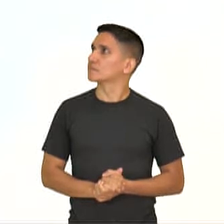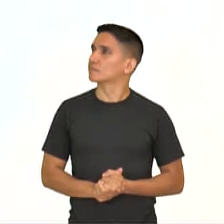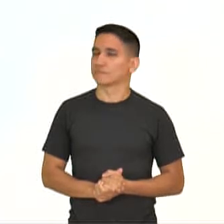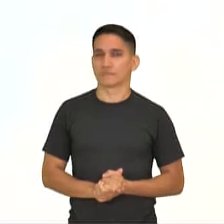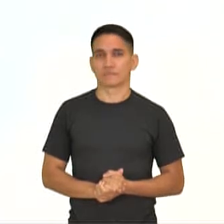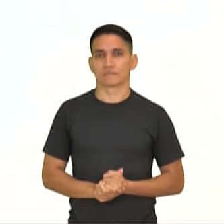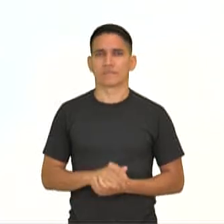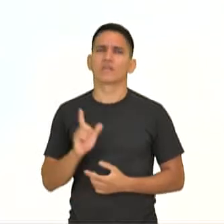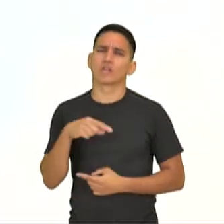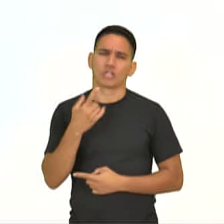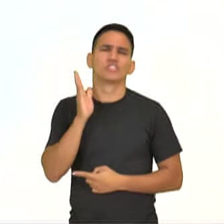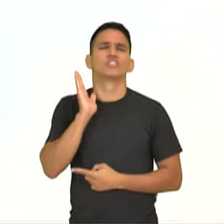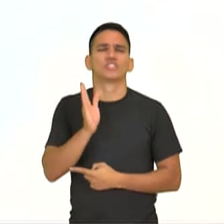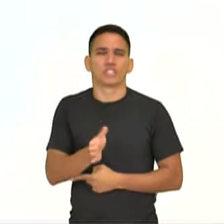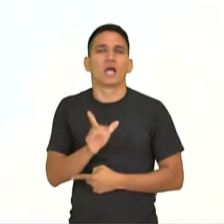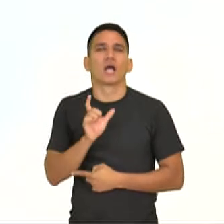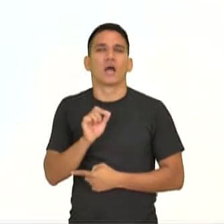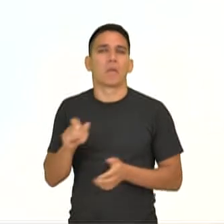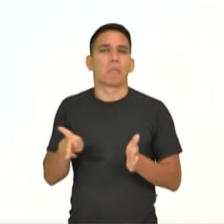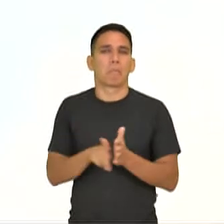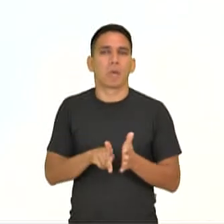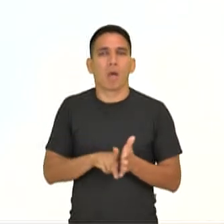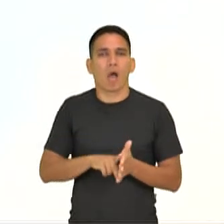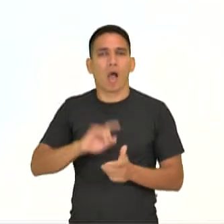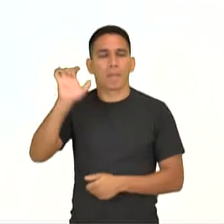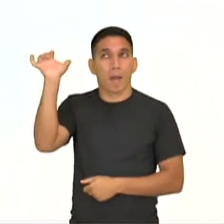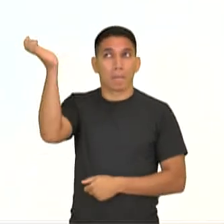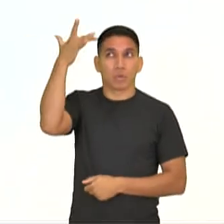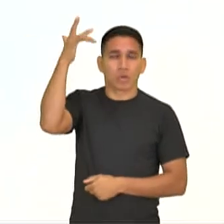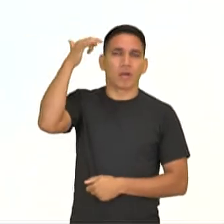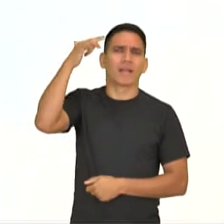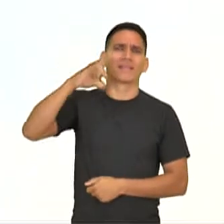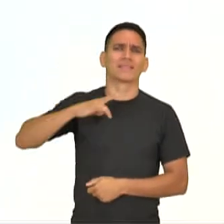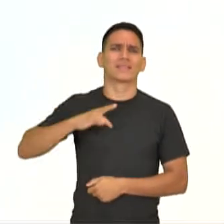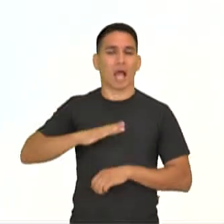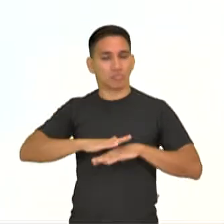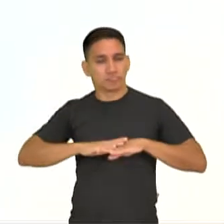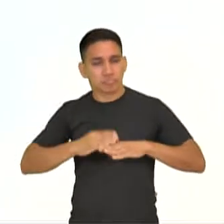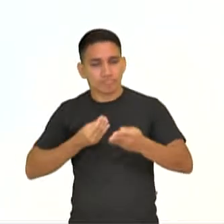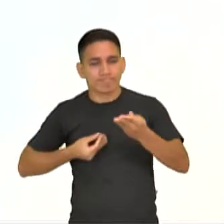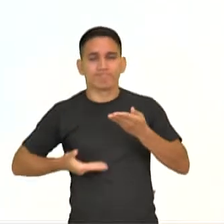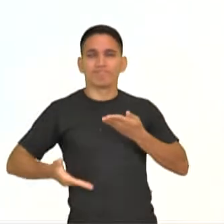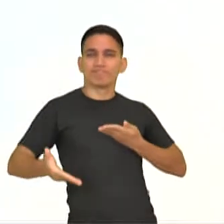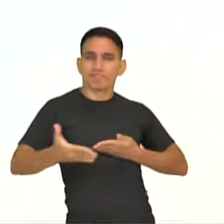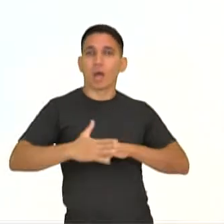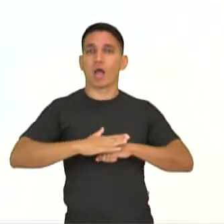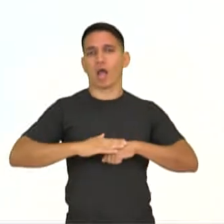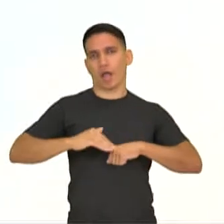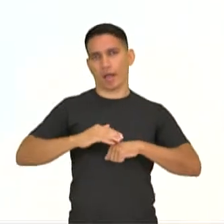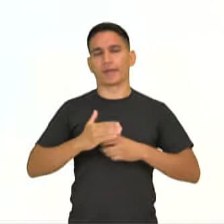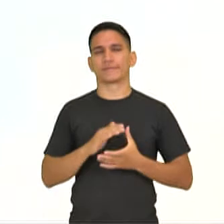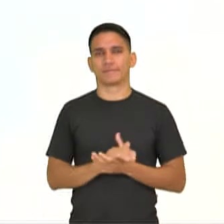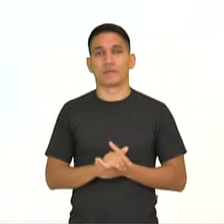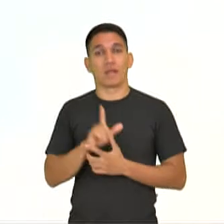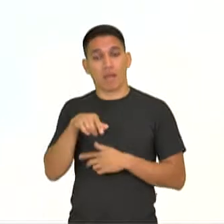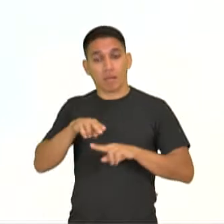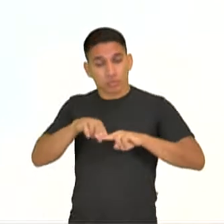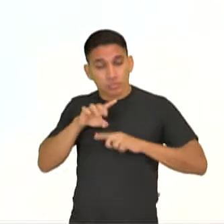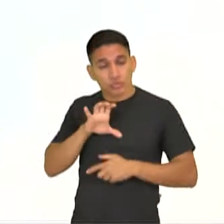a gente já tem essa generosidade implantada. E isso é o que nos faz